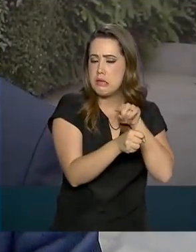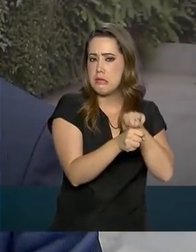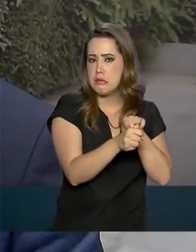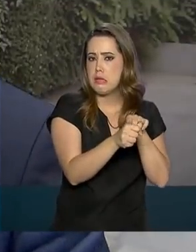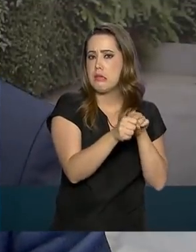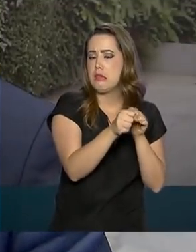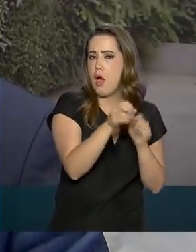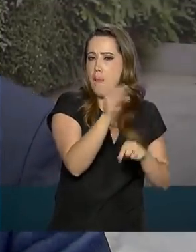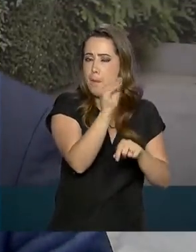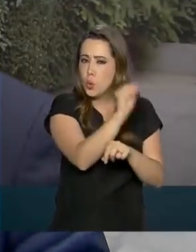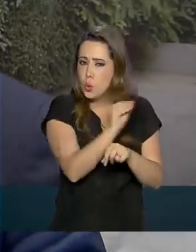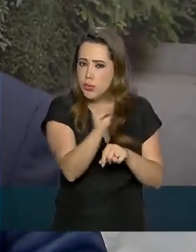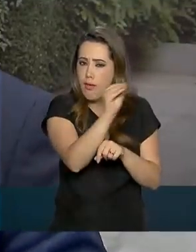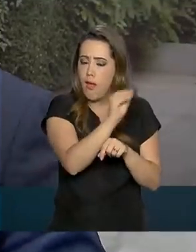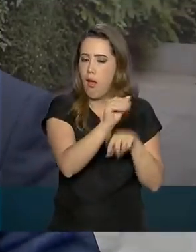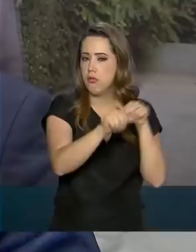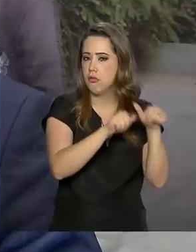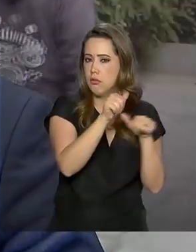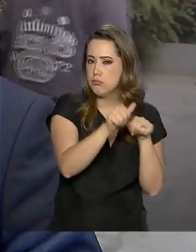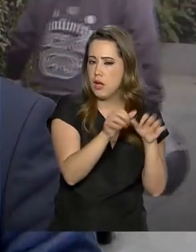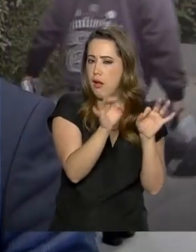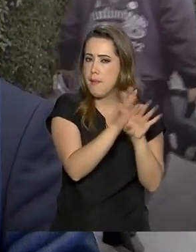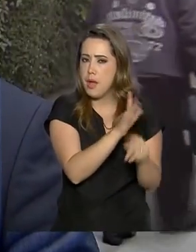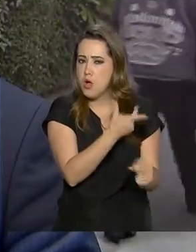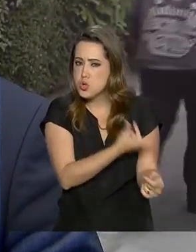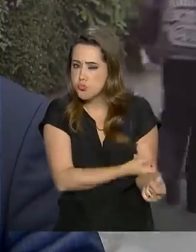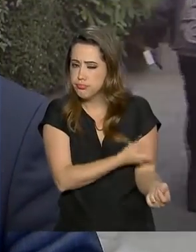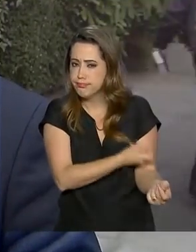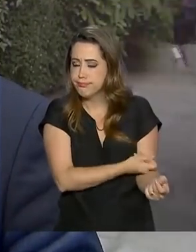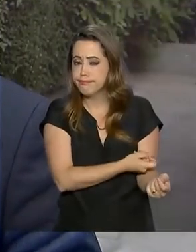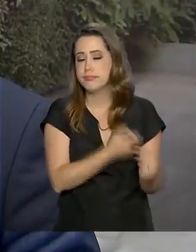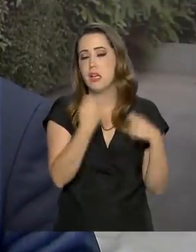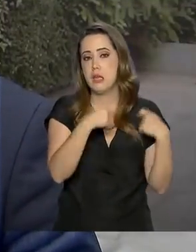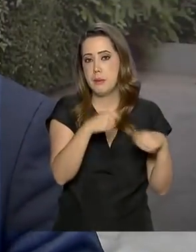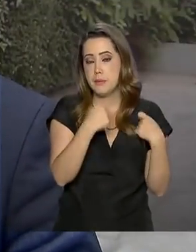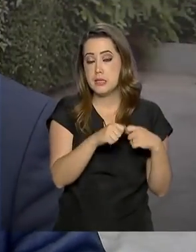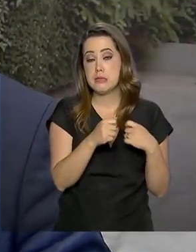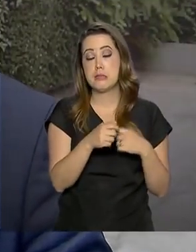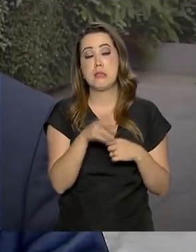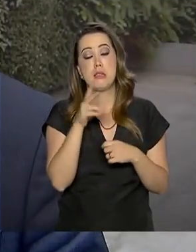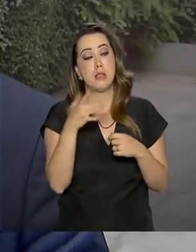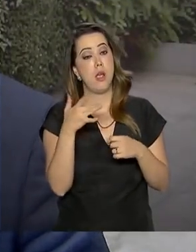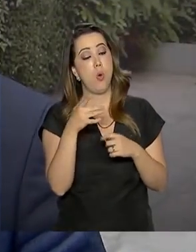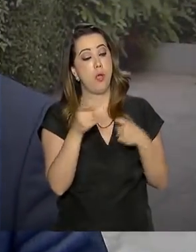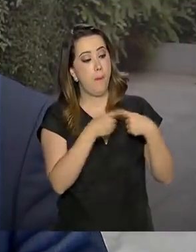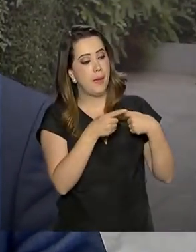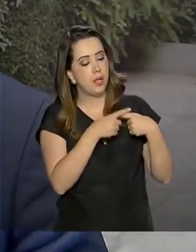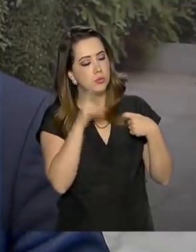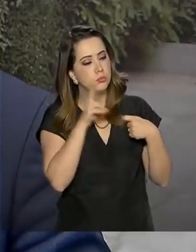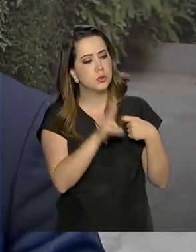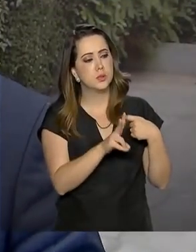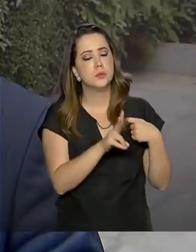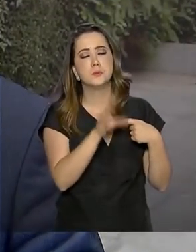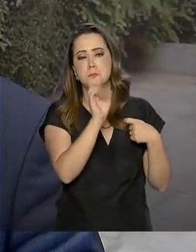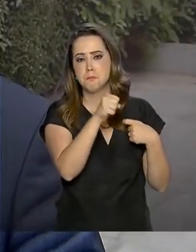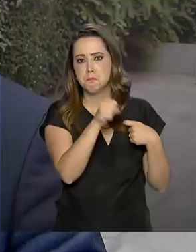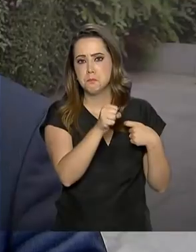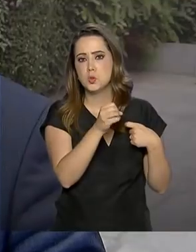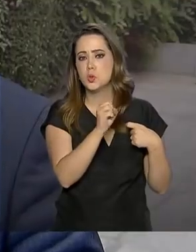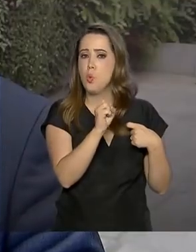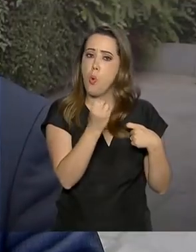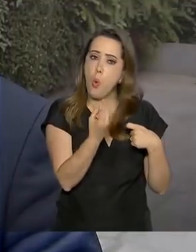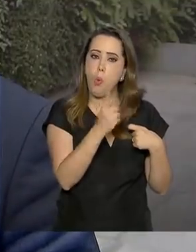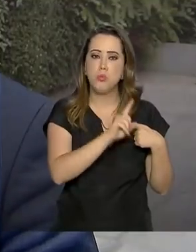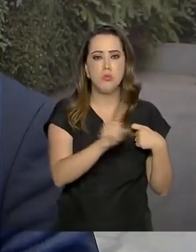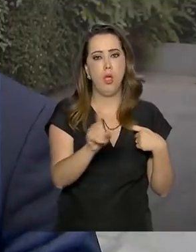públicas, por exemplo, e precisa obrigatoriamente contar com avaliação médica para que seja realizada. Já no caso